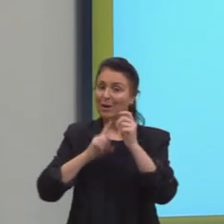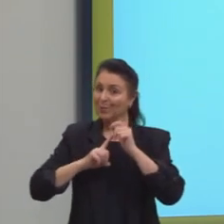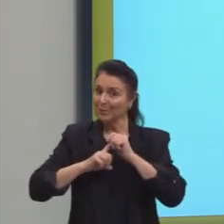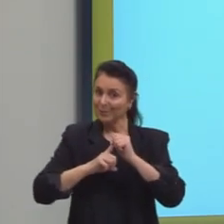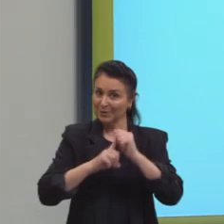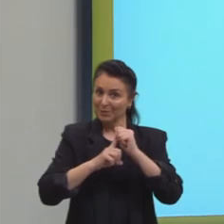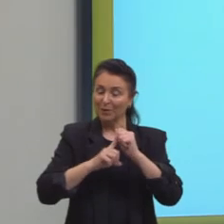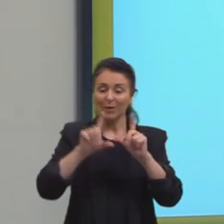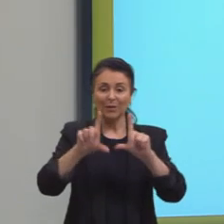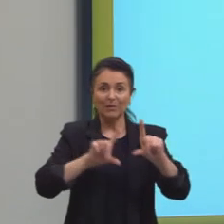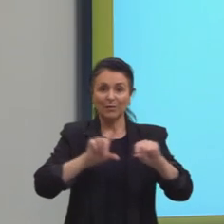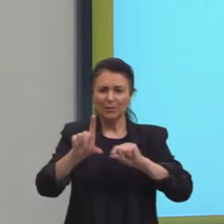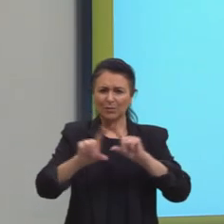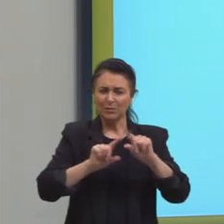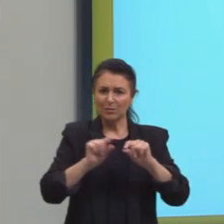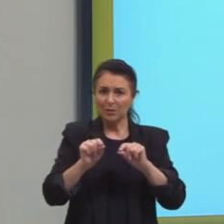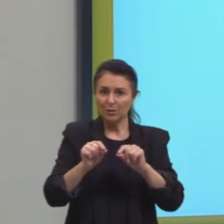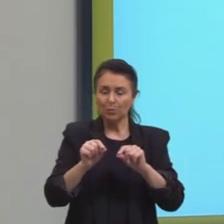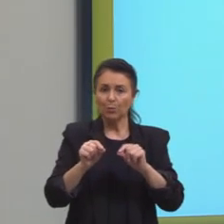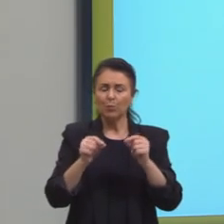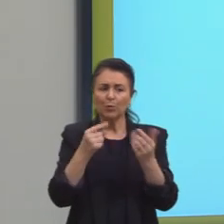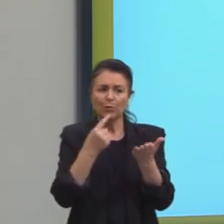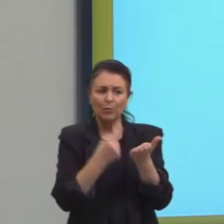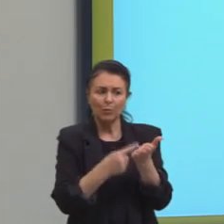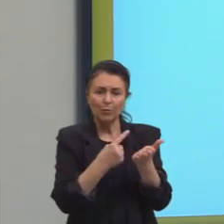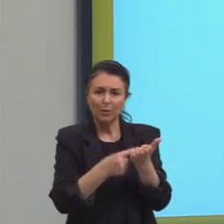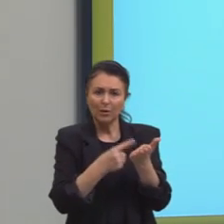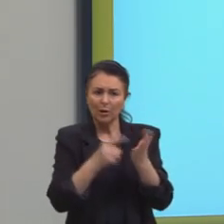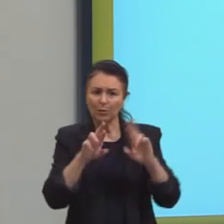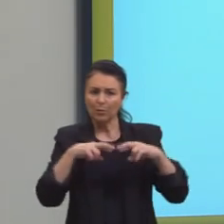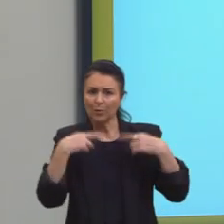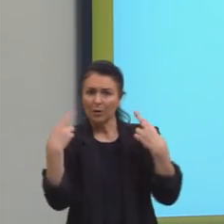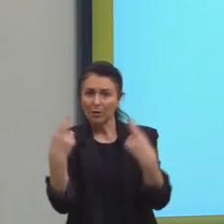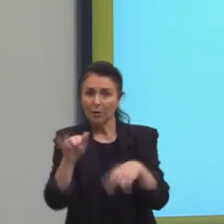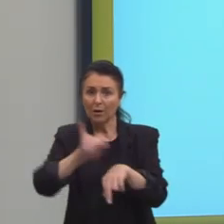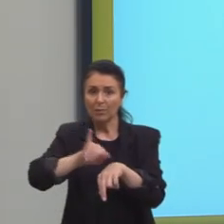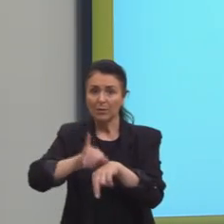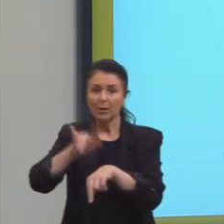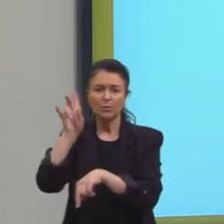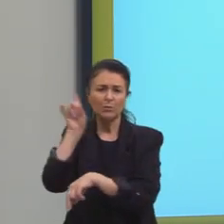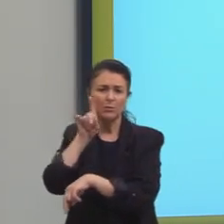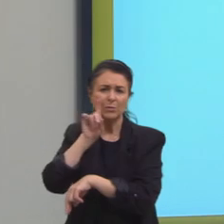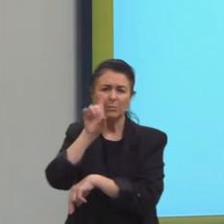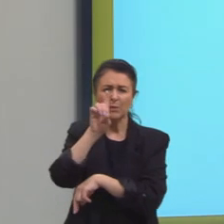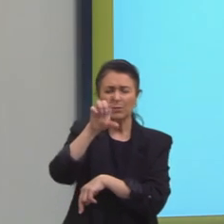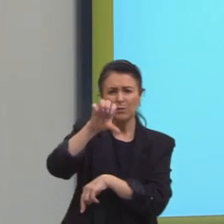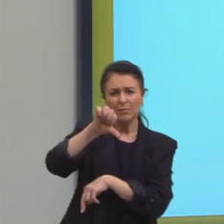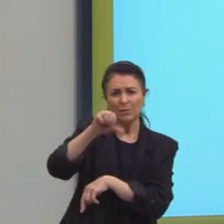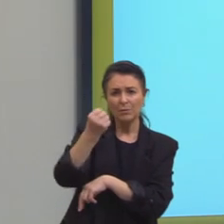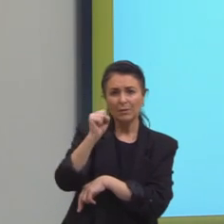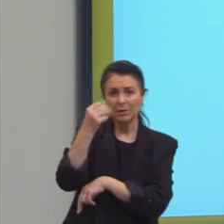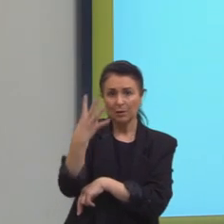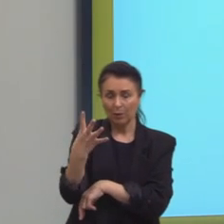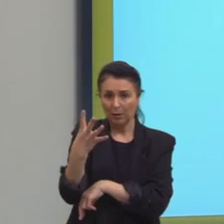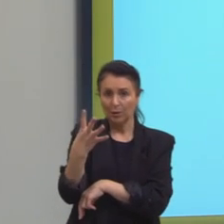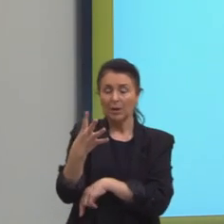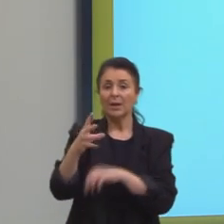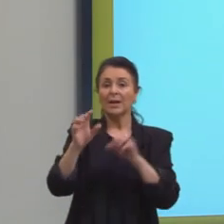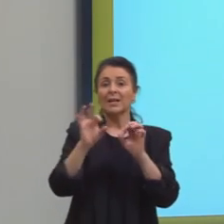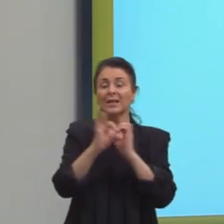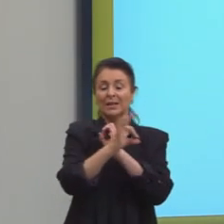escolhido em convenção que aconteceu em Washington em 1984 e tem longitude zero.